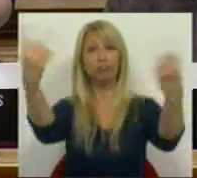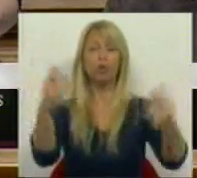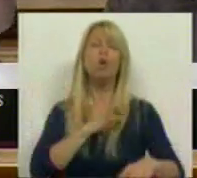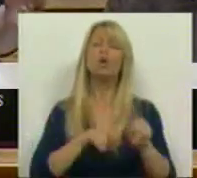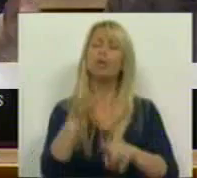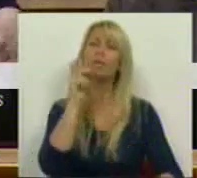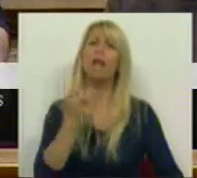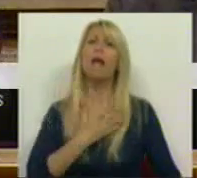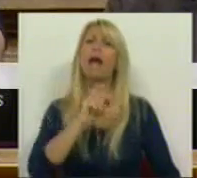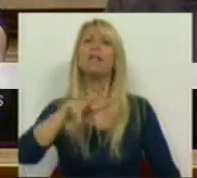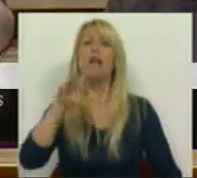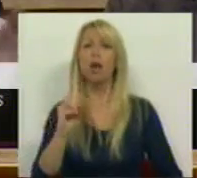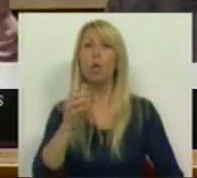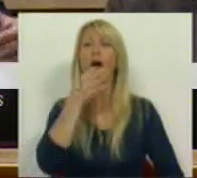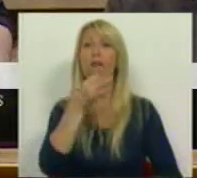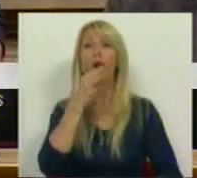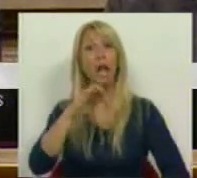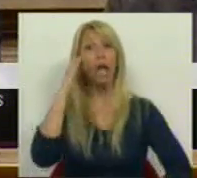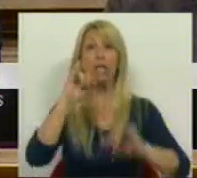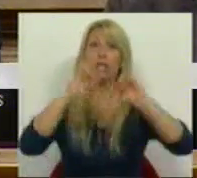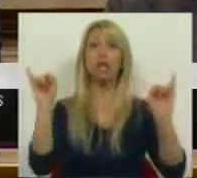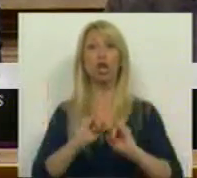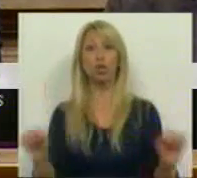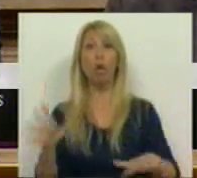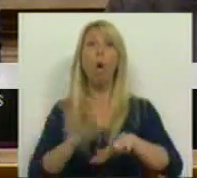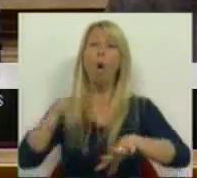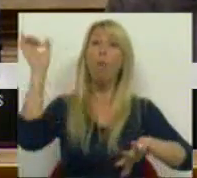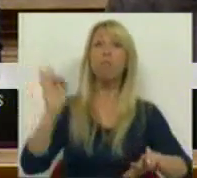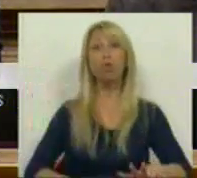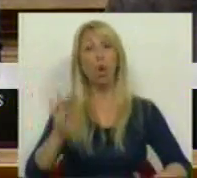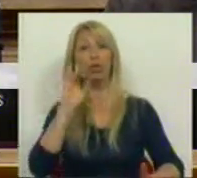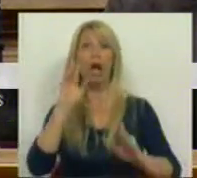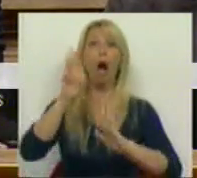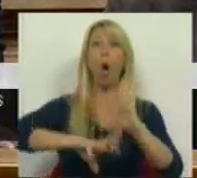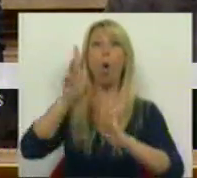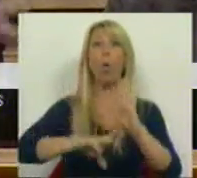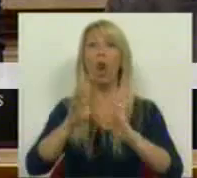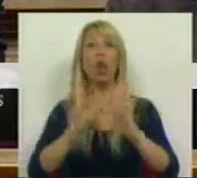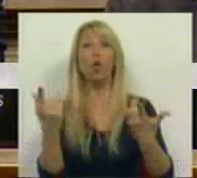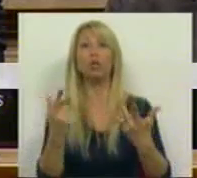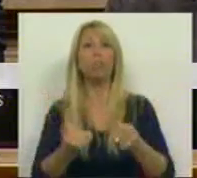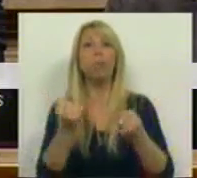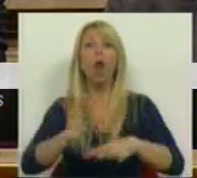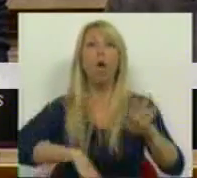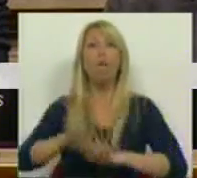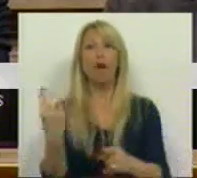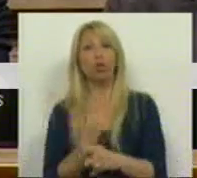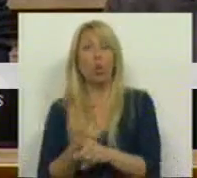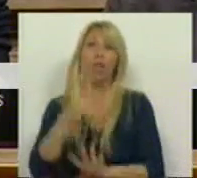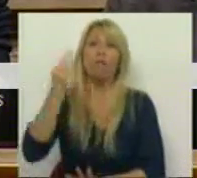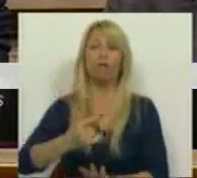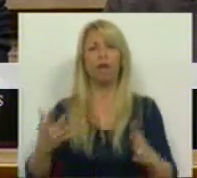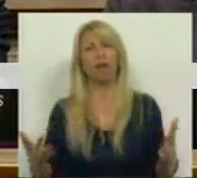fala-nos de uma crise internacional que foi causada pela ineficiência dos reguladores. Bom, esta proposta de lei em específico